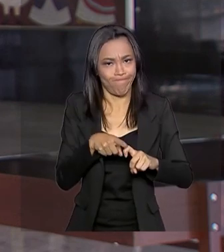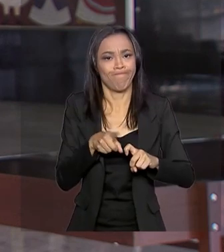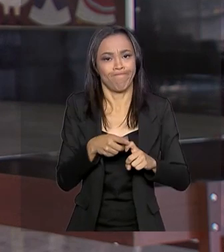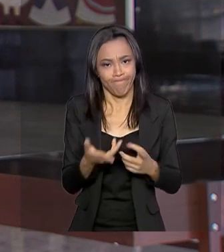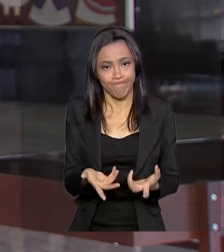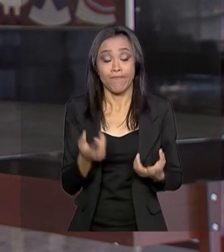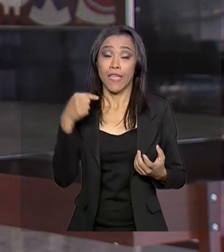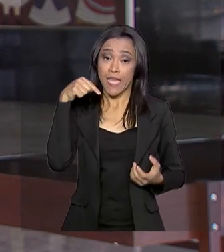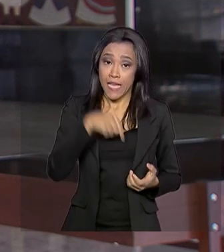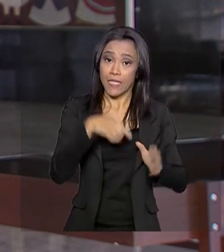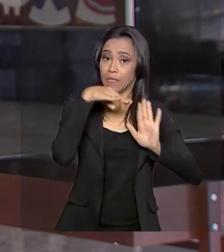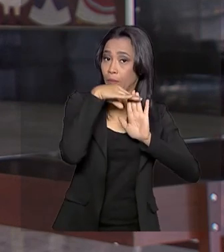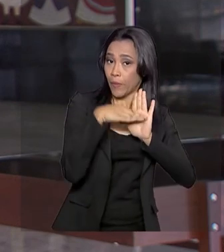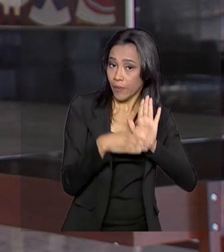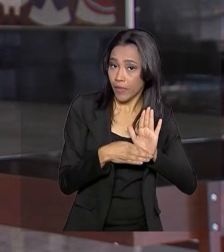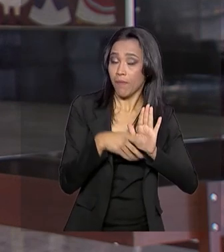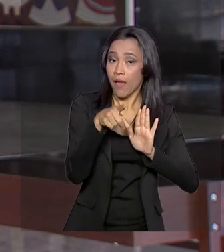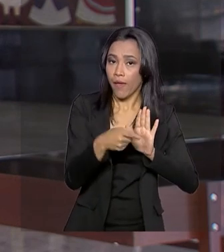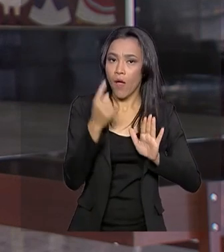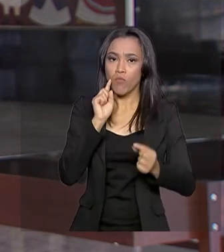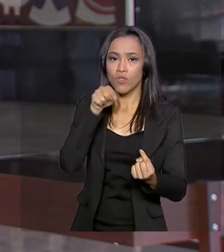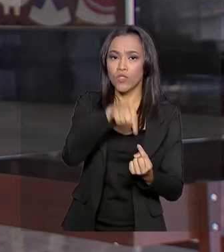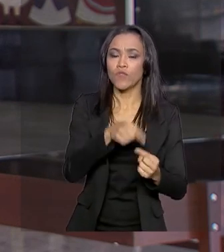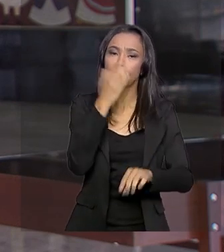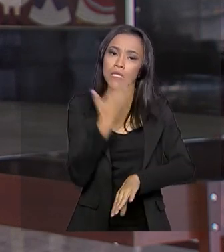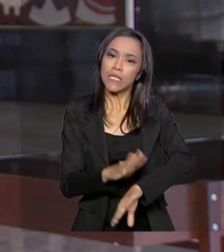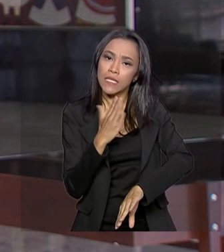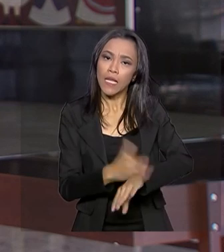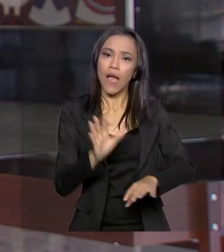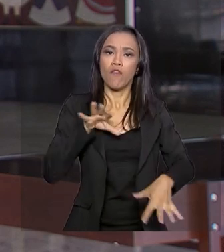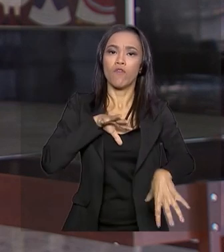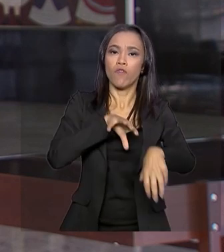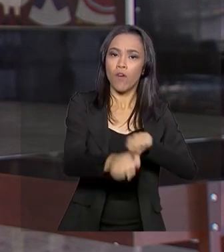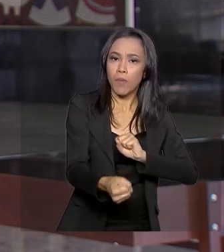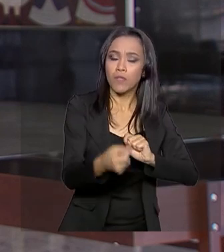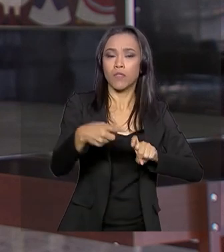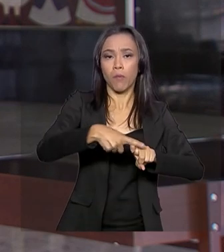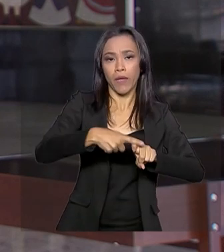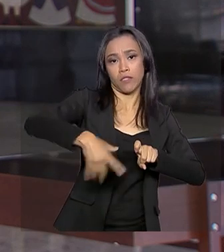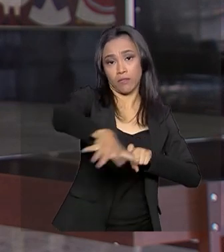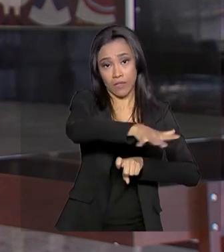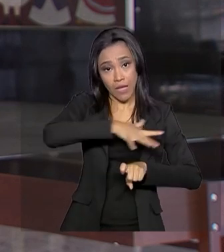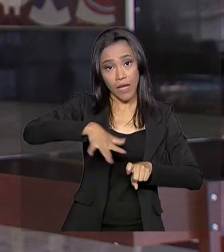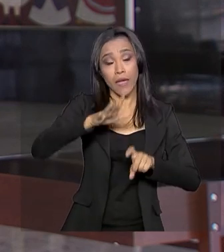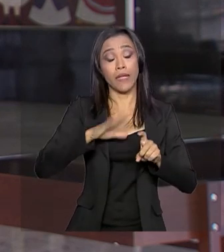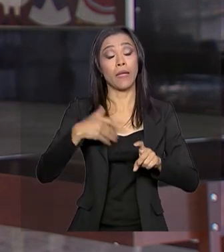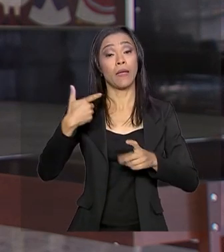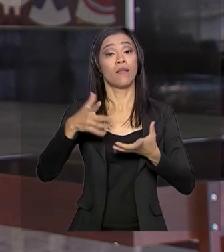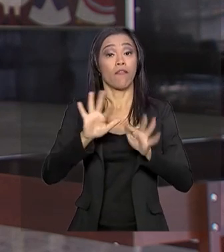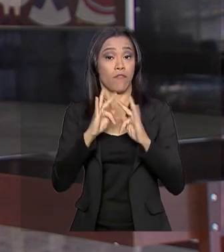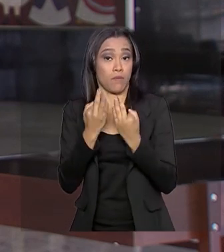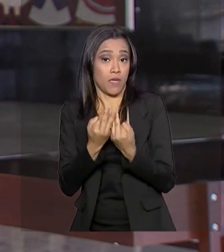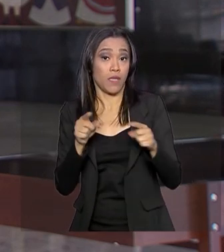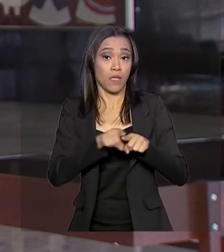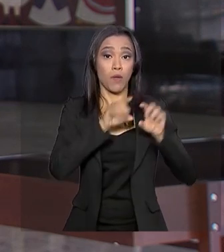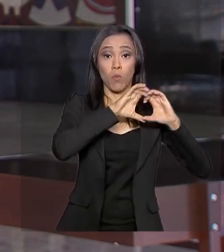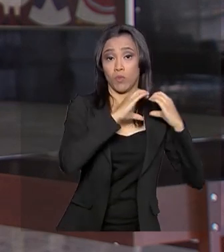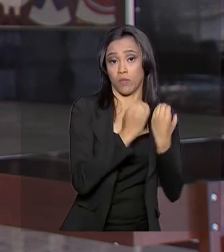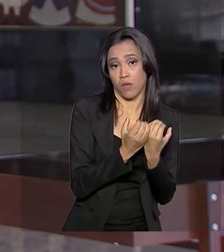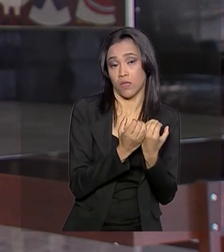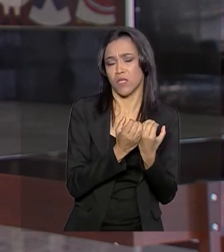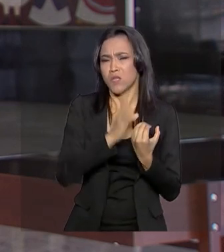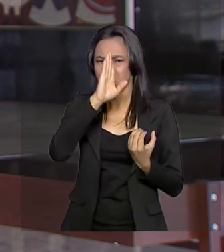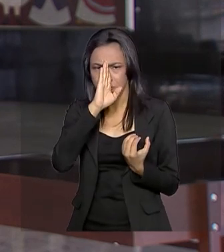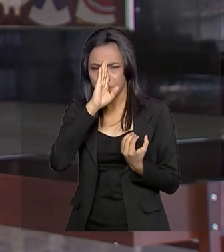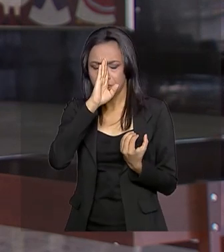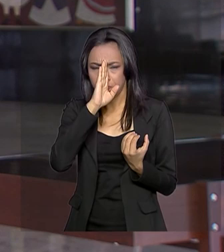também quer intensificar a formação de profissionais médicos especialistas em medicina da família e comunidade. E uma das